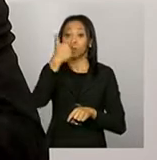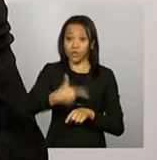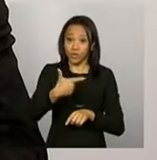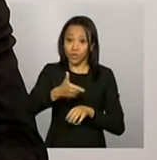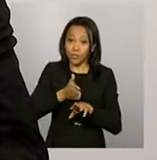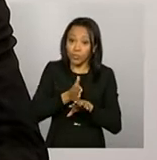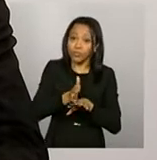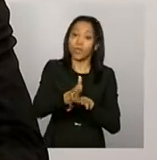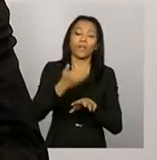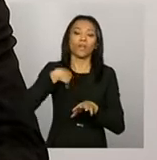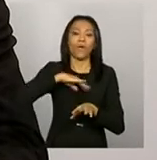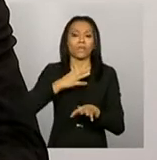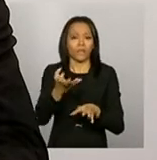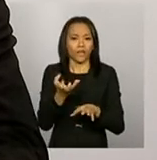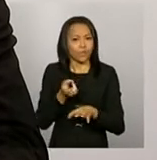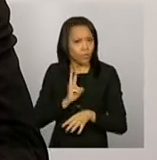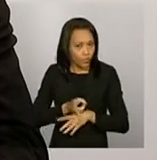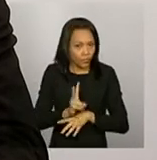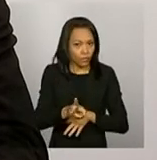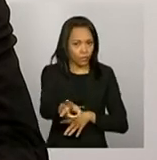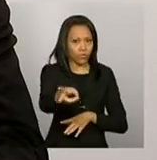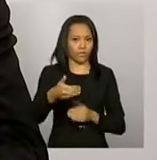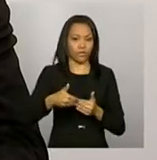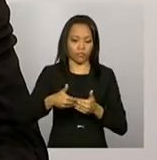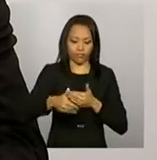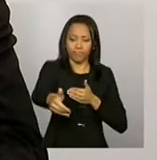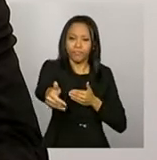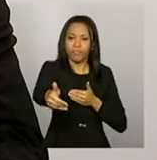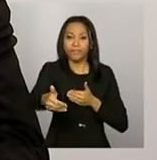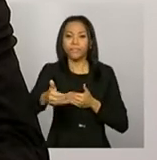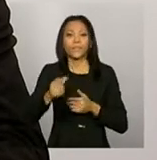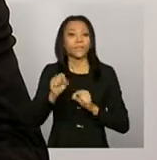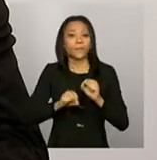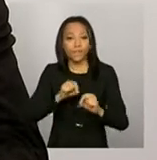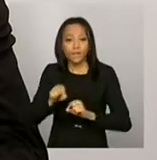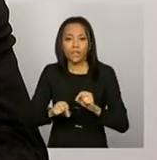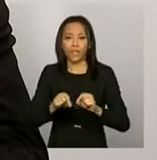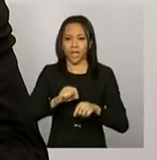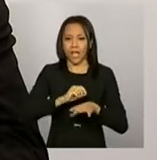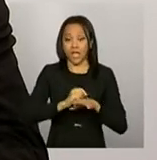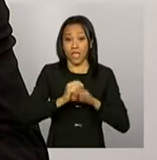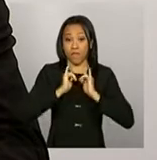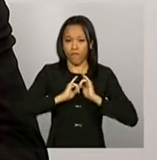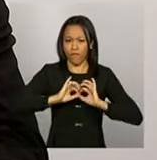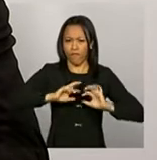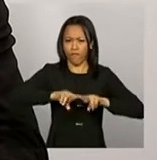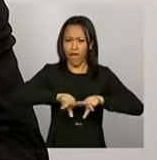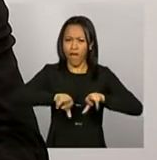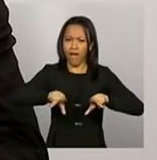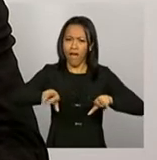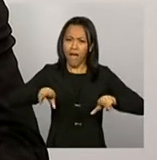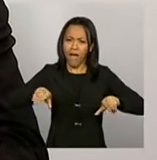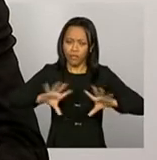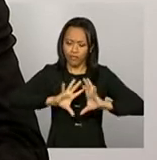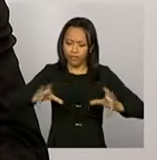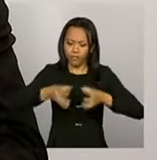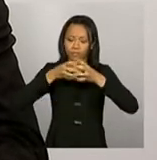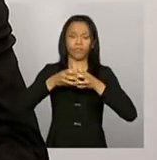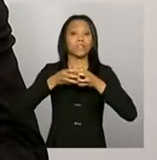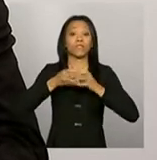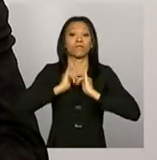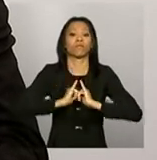estamos tentando enfatizar cada vez mais agora é passar um conjunto de dados, a transmissão de um conjunto de dados,